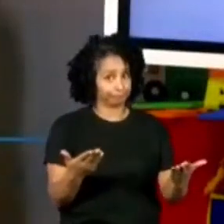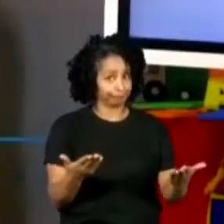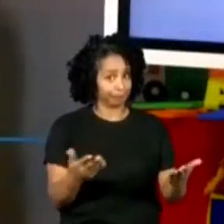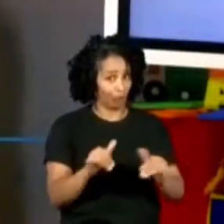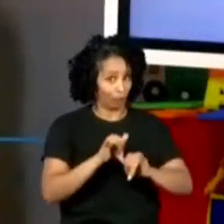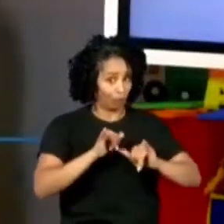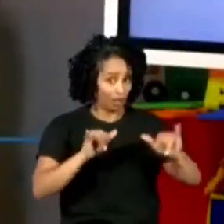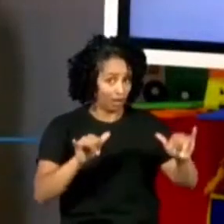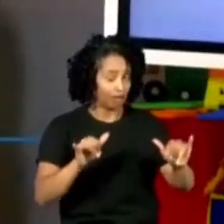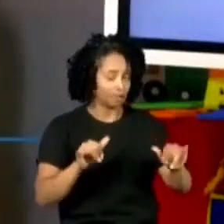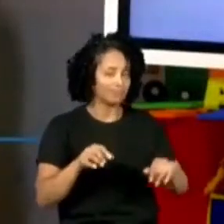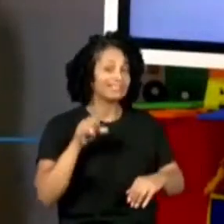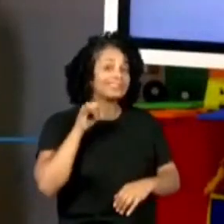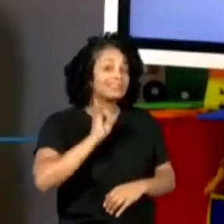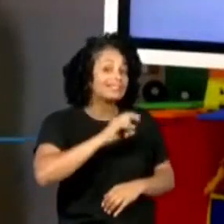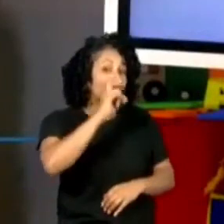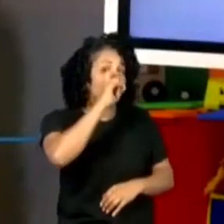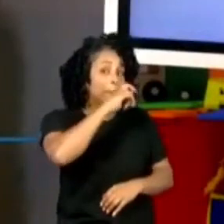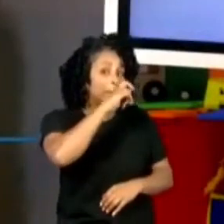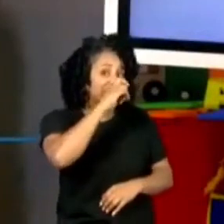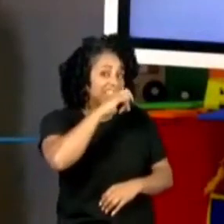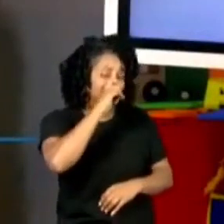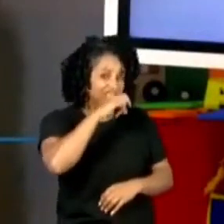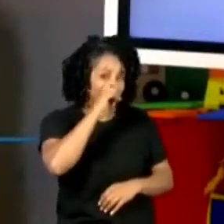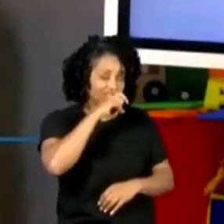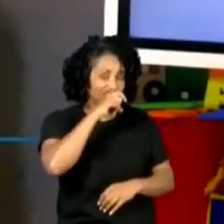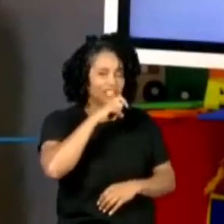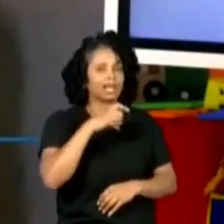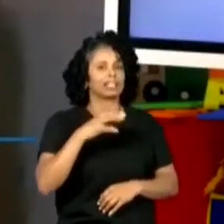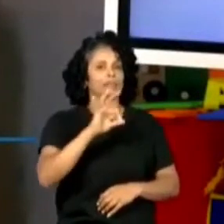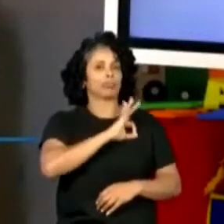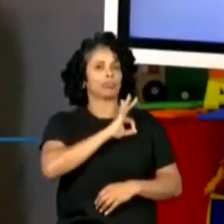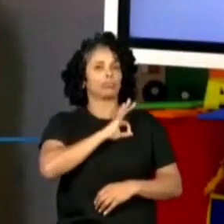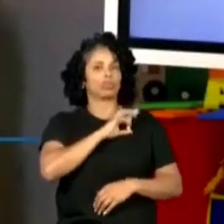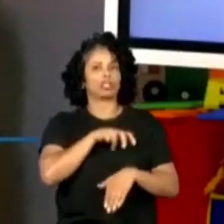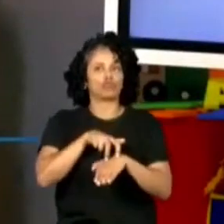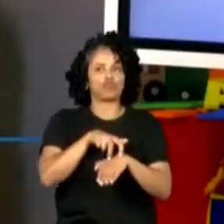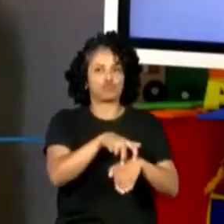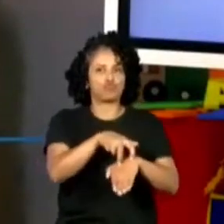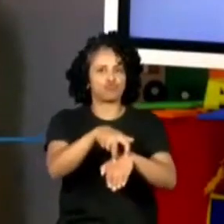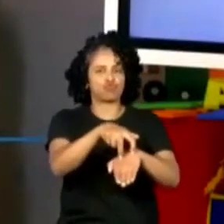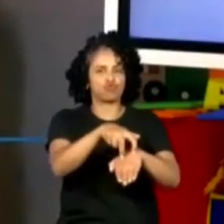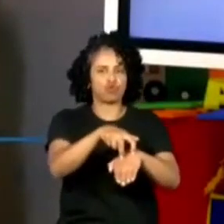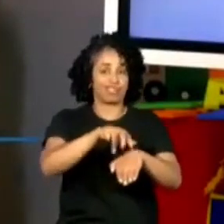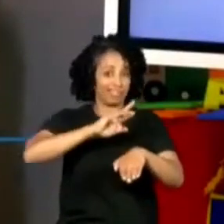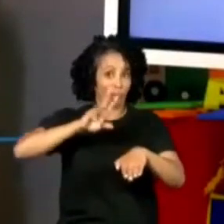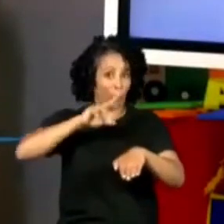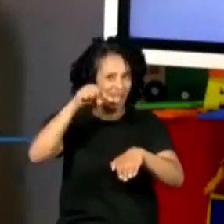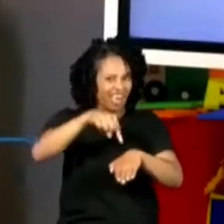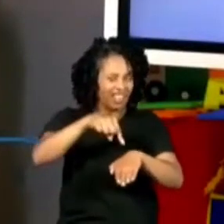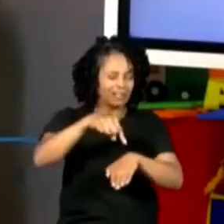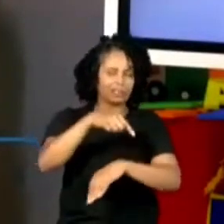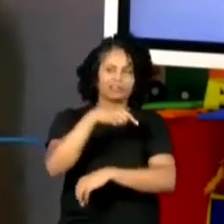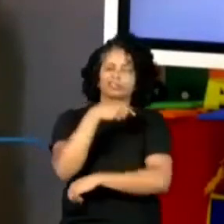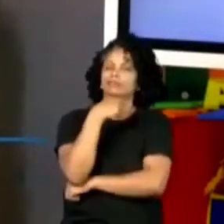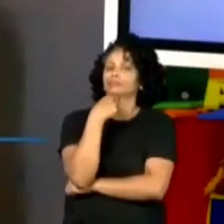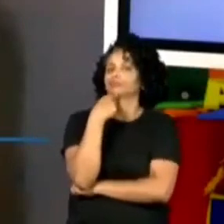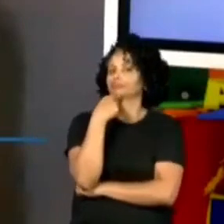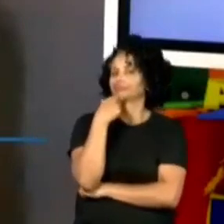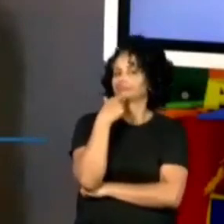Se a mentira não for andou em um carro de polícia, eu vou querer entender essa história direito.